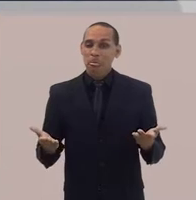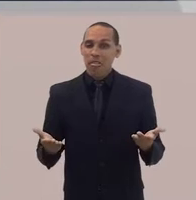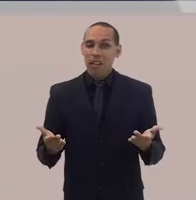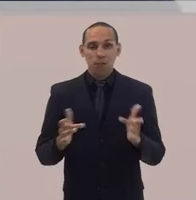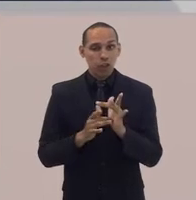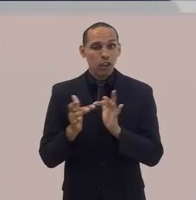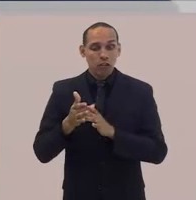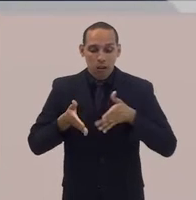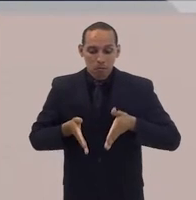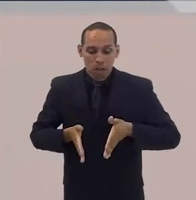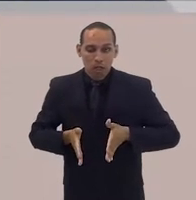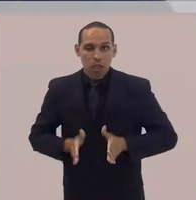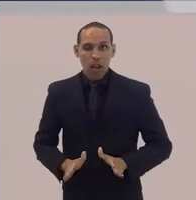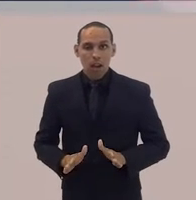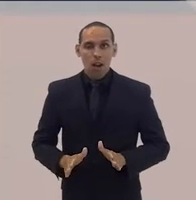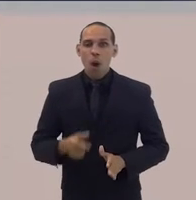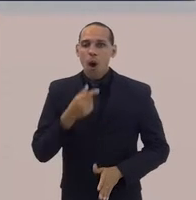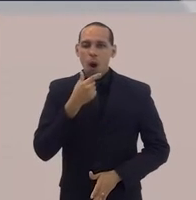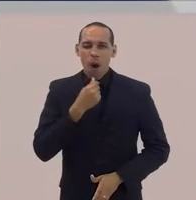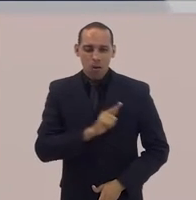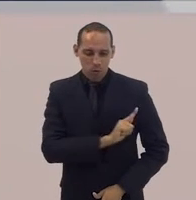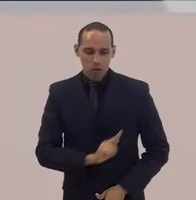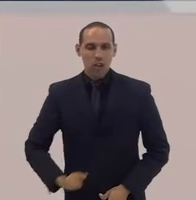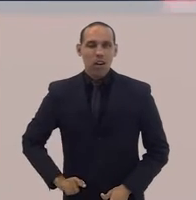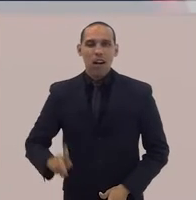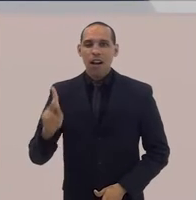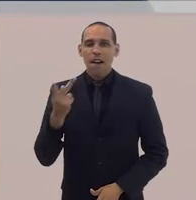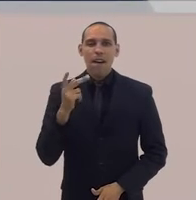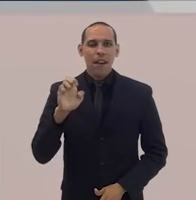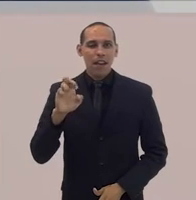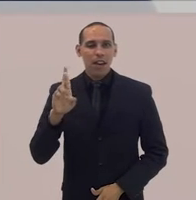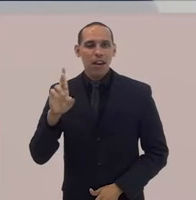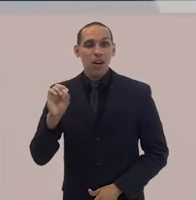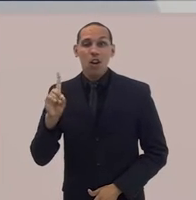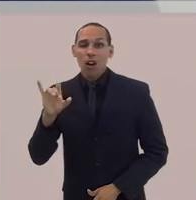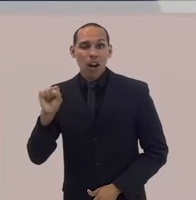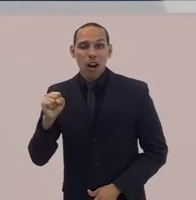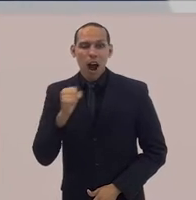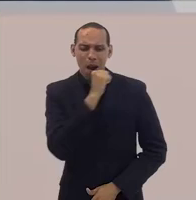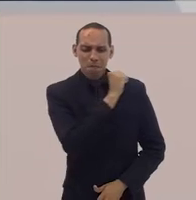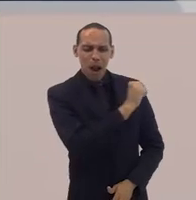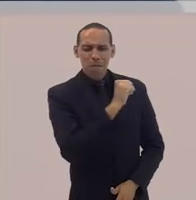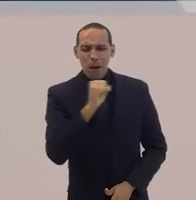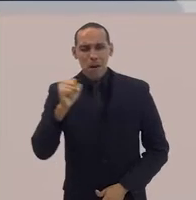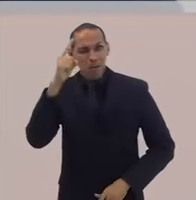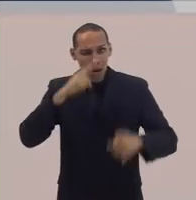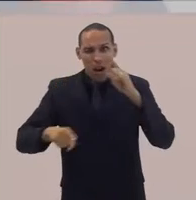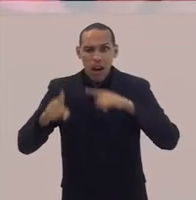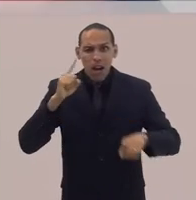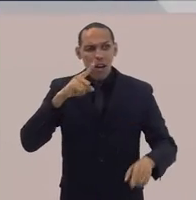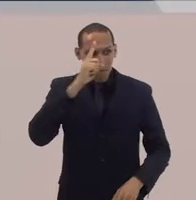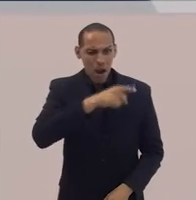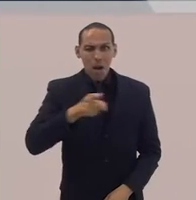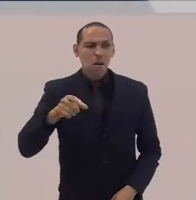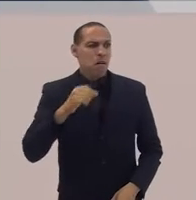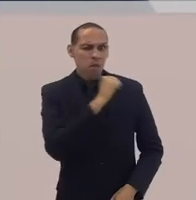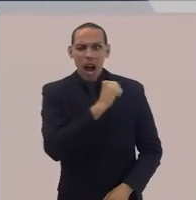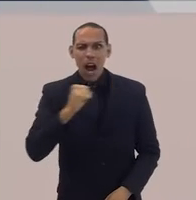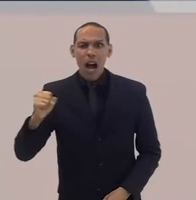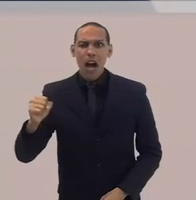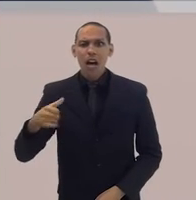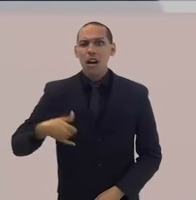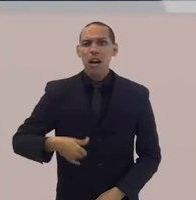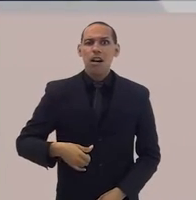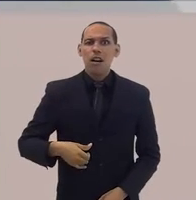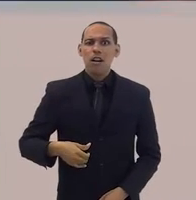Jesus, quando nasceu, o governador da época, Herodes, mandou matar os meninos até dois anos de idade.